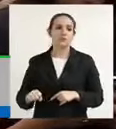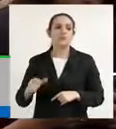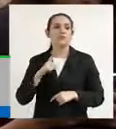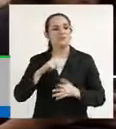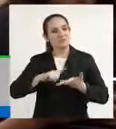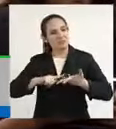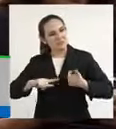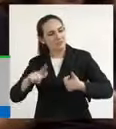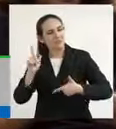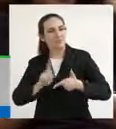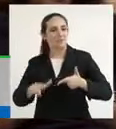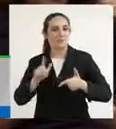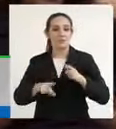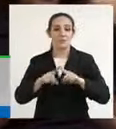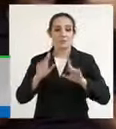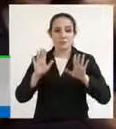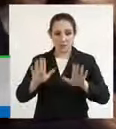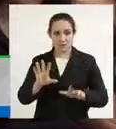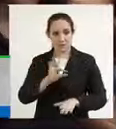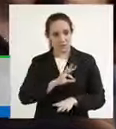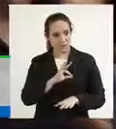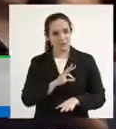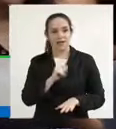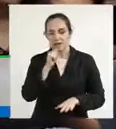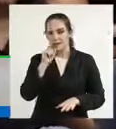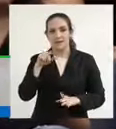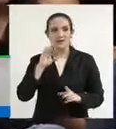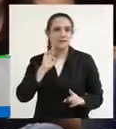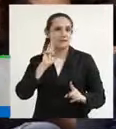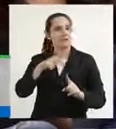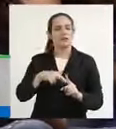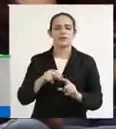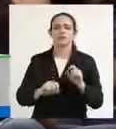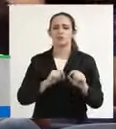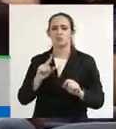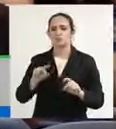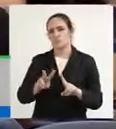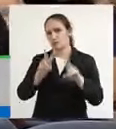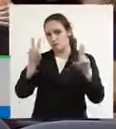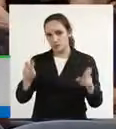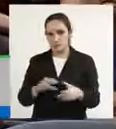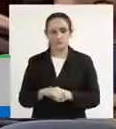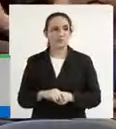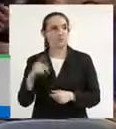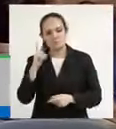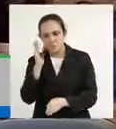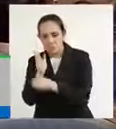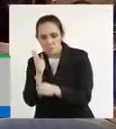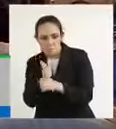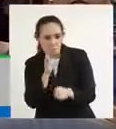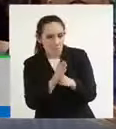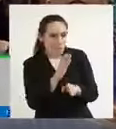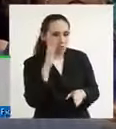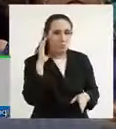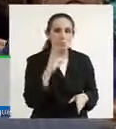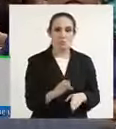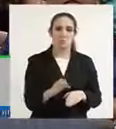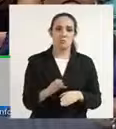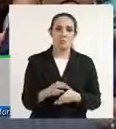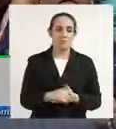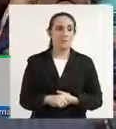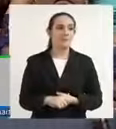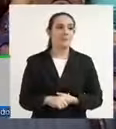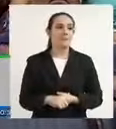enfrentamos a polícia do nosso estado é uma das referências no que diz respeito à elucidação desse tipo de crimes e que